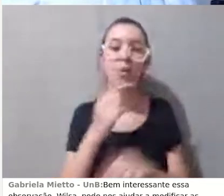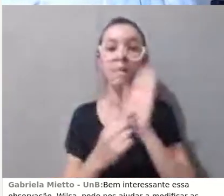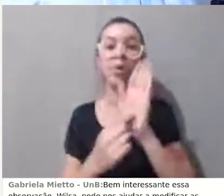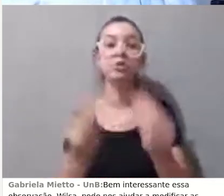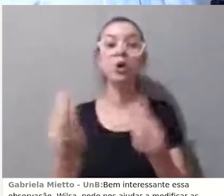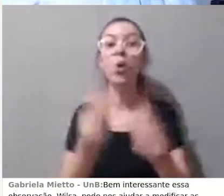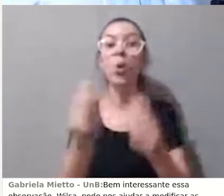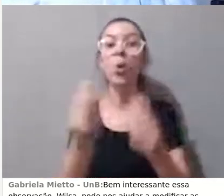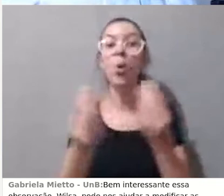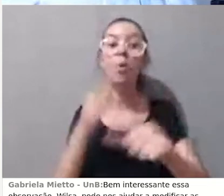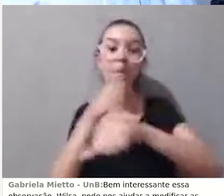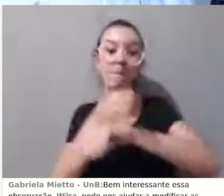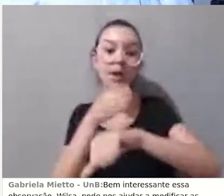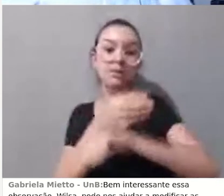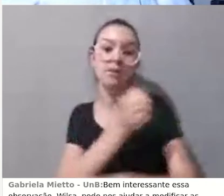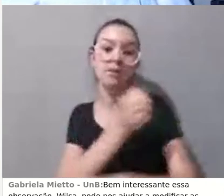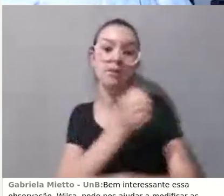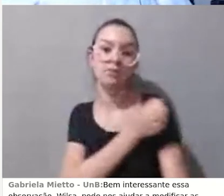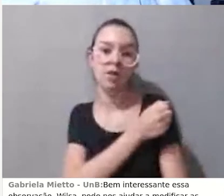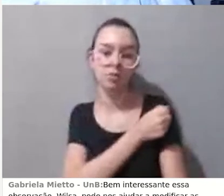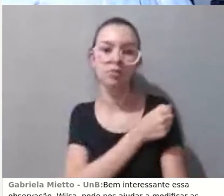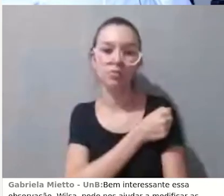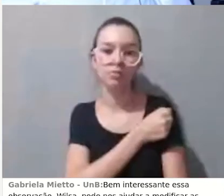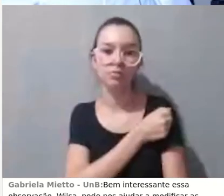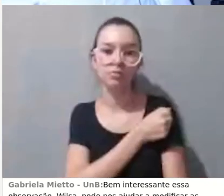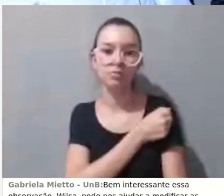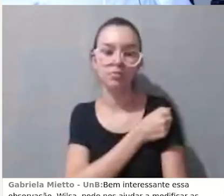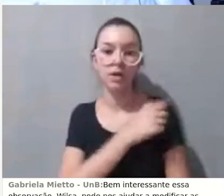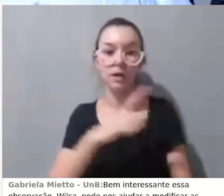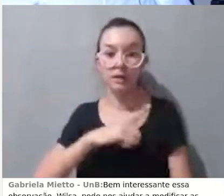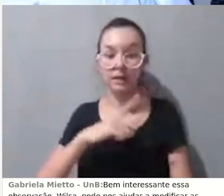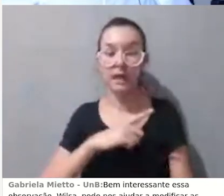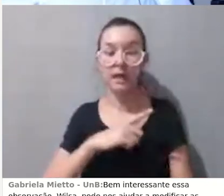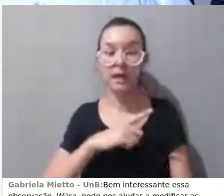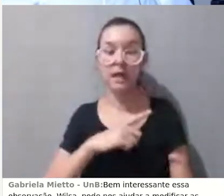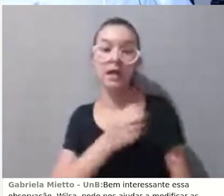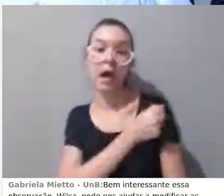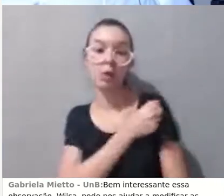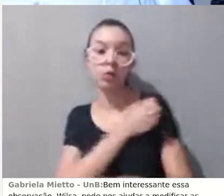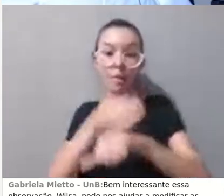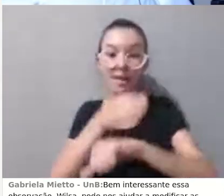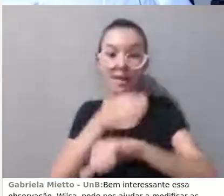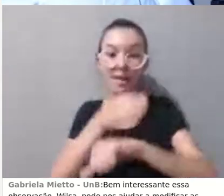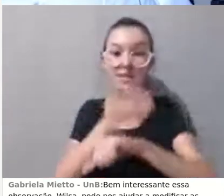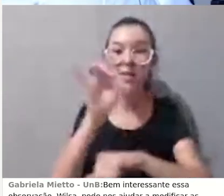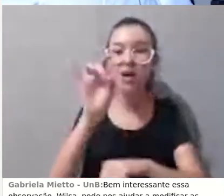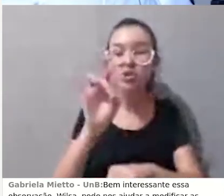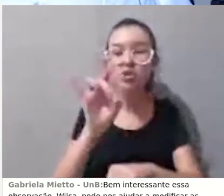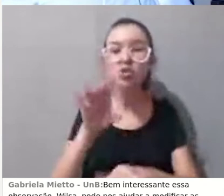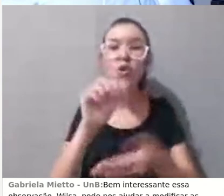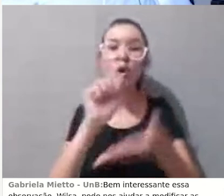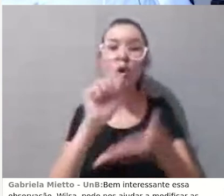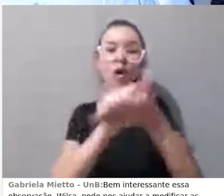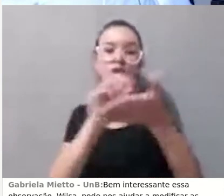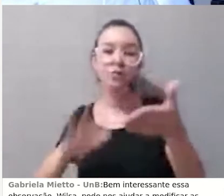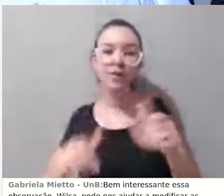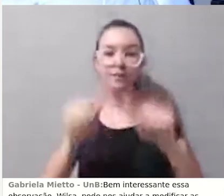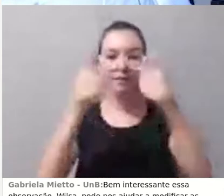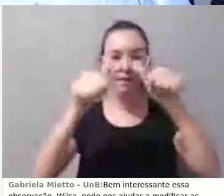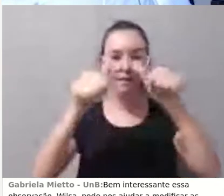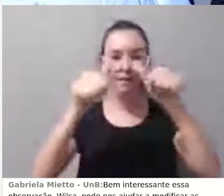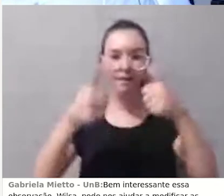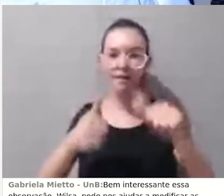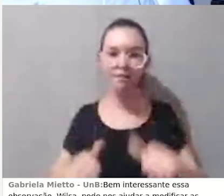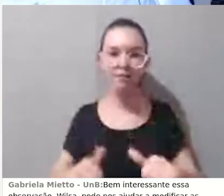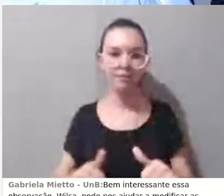que vão exatamente, aparecem nas atividades avaliativas para gerar aquela nota e para gerar aprovação, mas eles não entram no